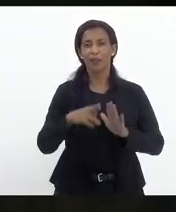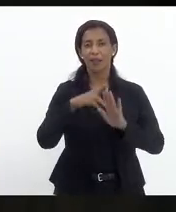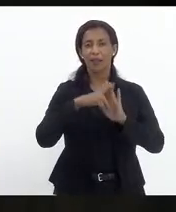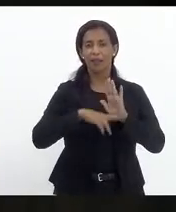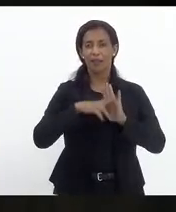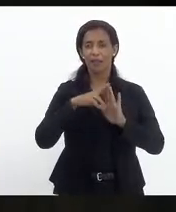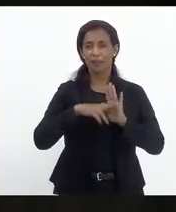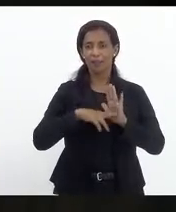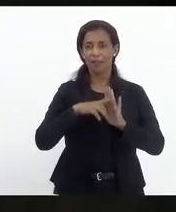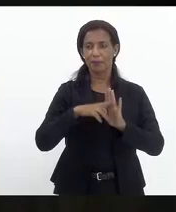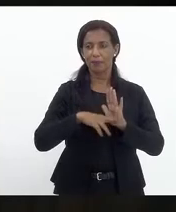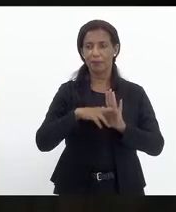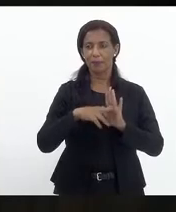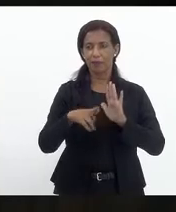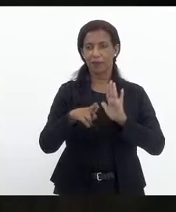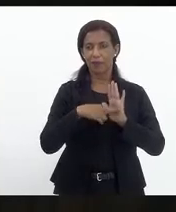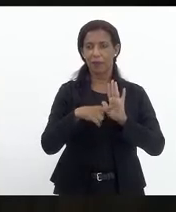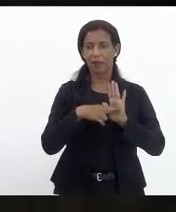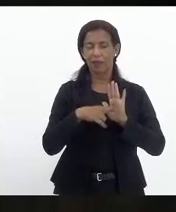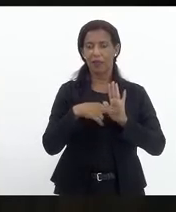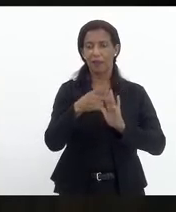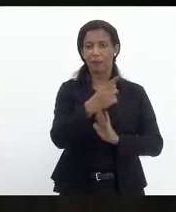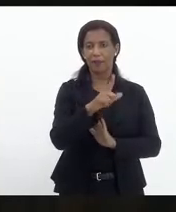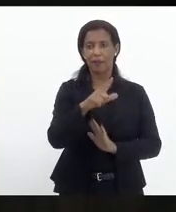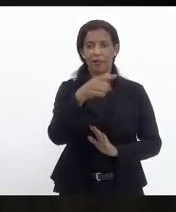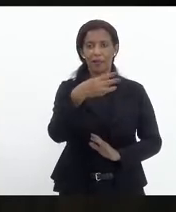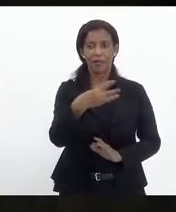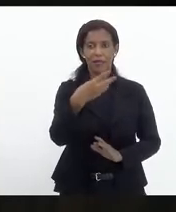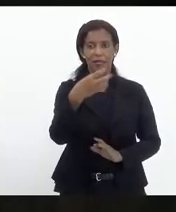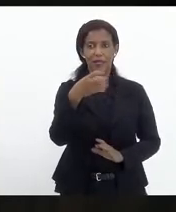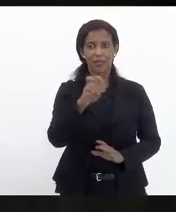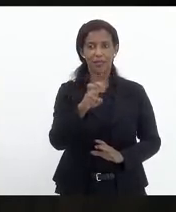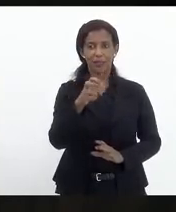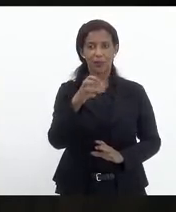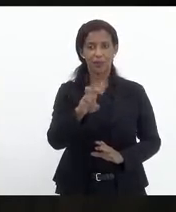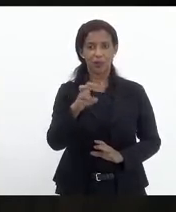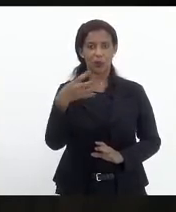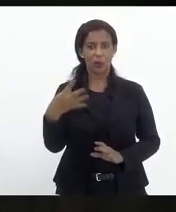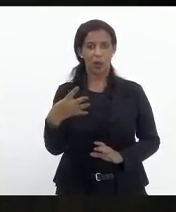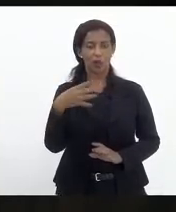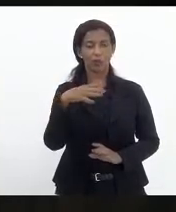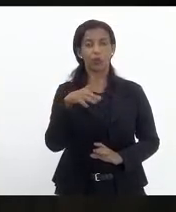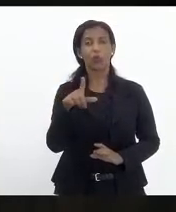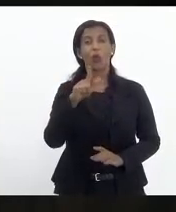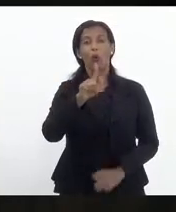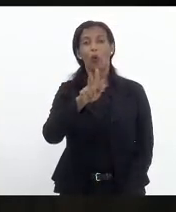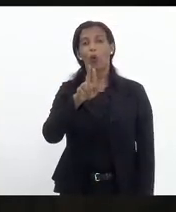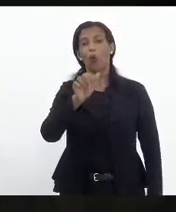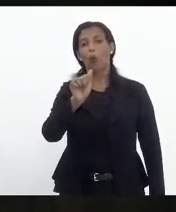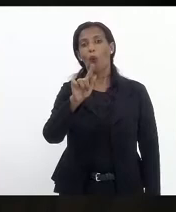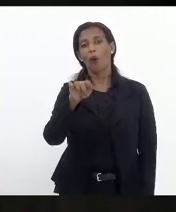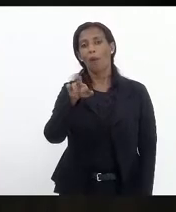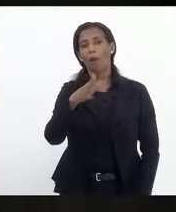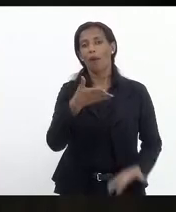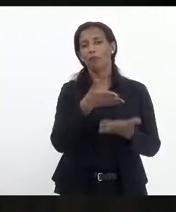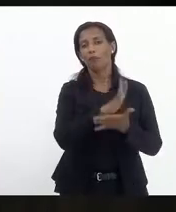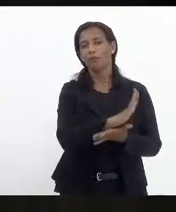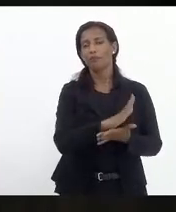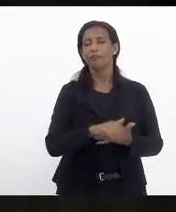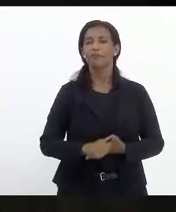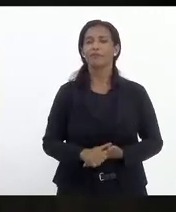requerimento requer a inclusão na ordem do dito projeto de lei 3554 A de 21 Deputado Márcio Galberto Os senhores que aprovam nesse que não estão aprovados